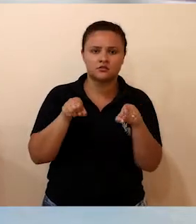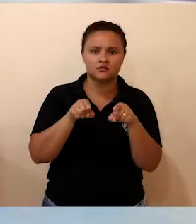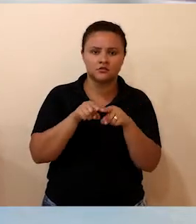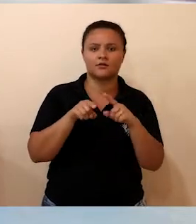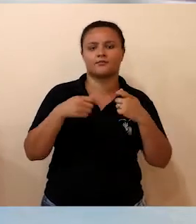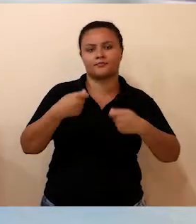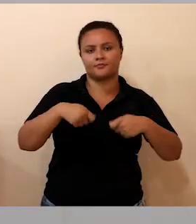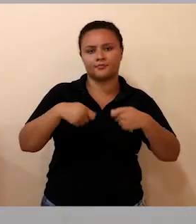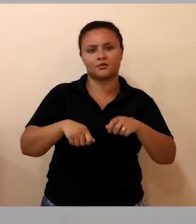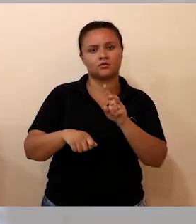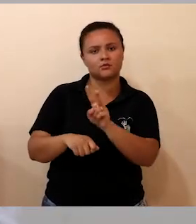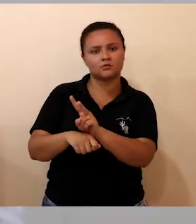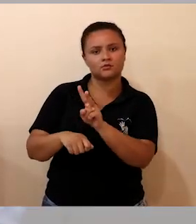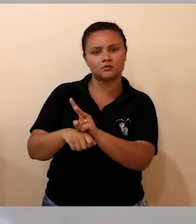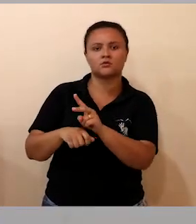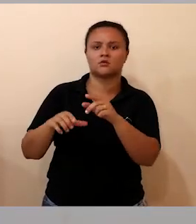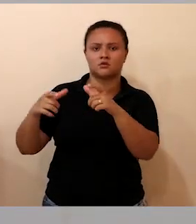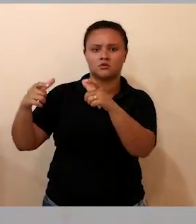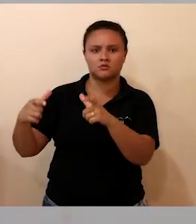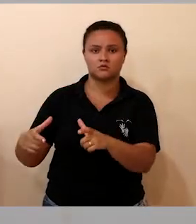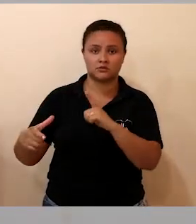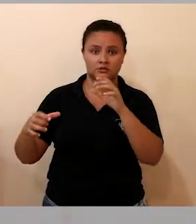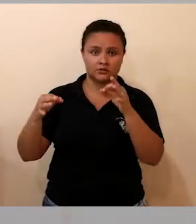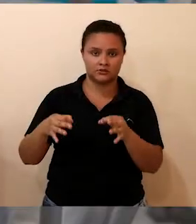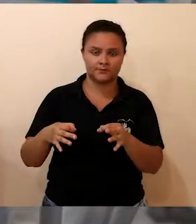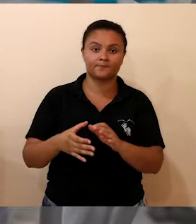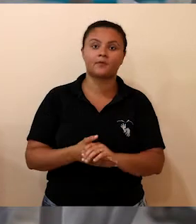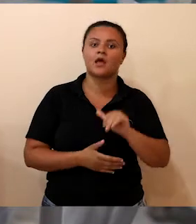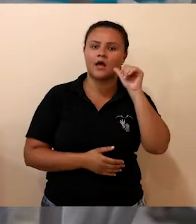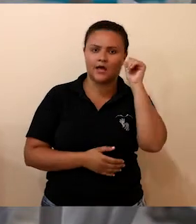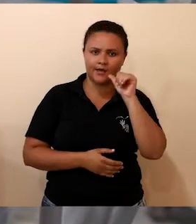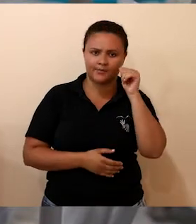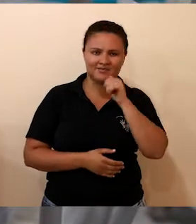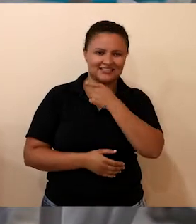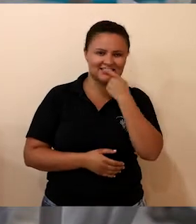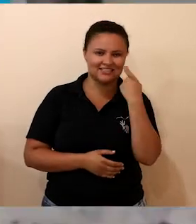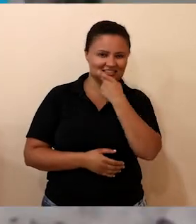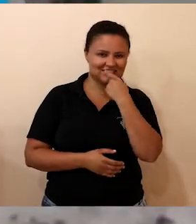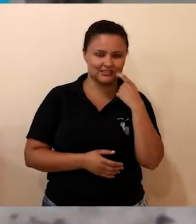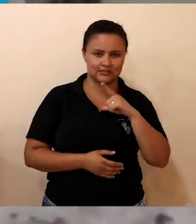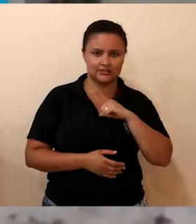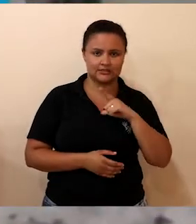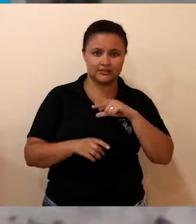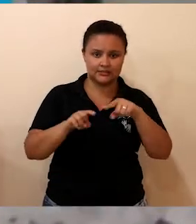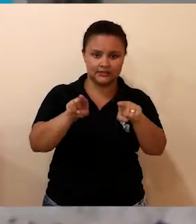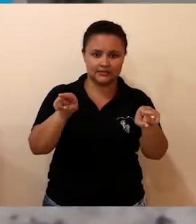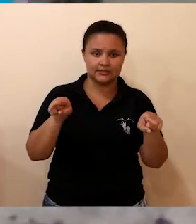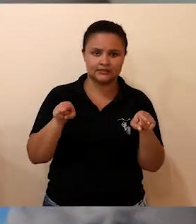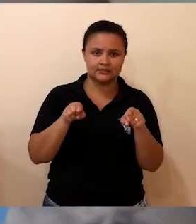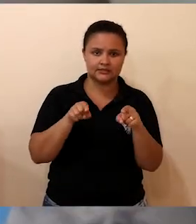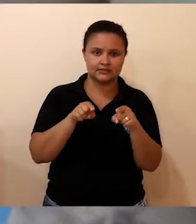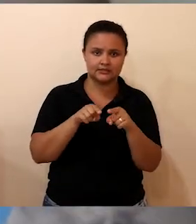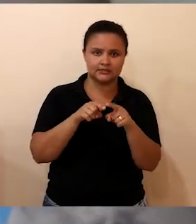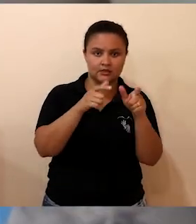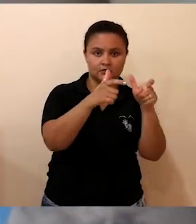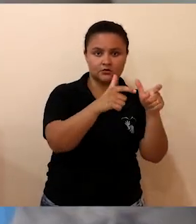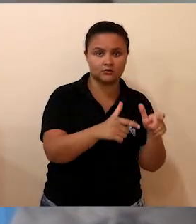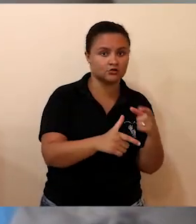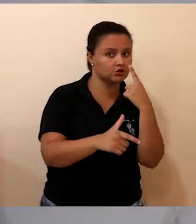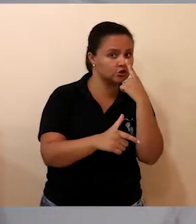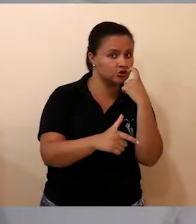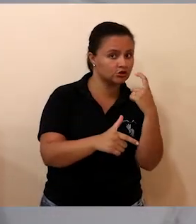forma de descarte. A dentista Luana Kaiser, em seu consultório odontológico, separa o lixo contaminado do lixo comum.